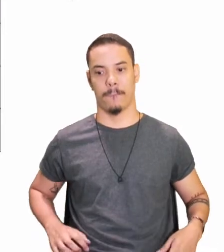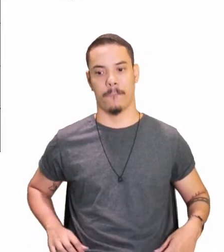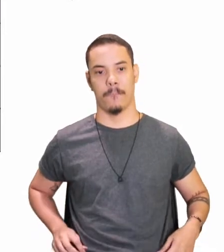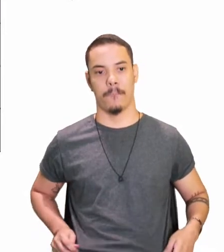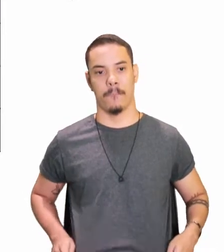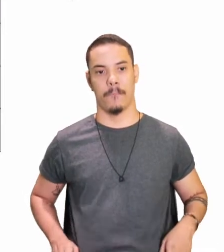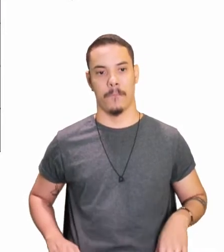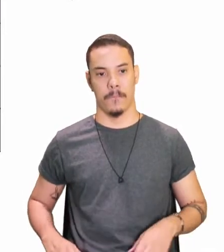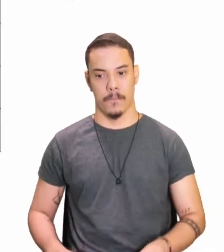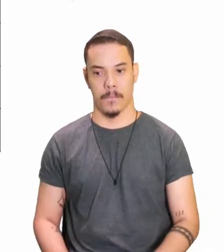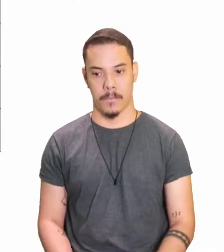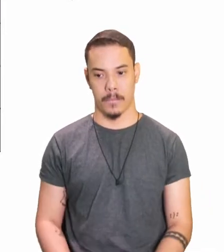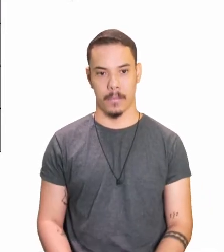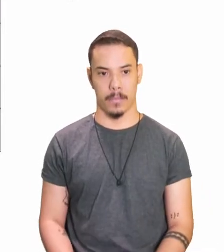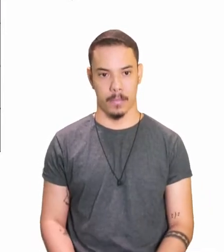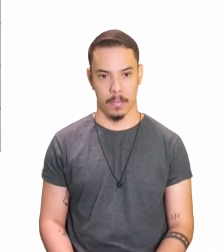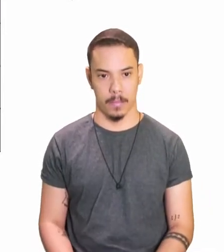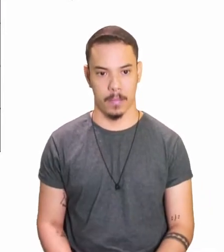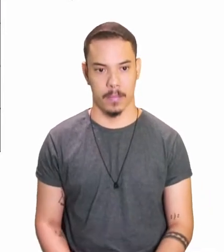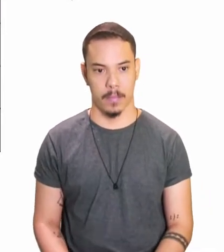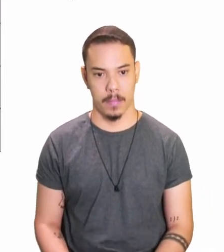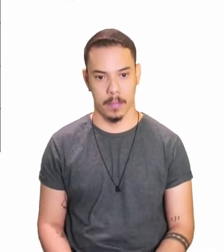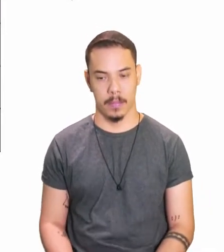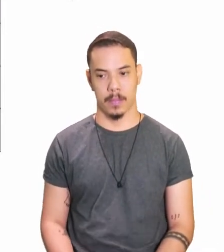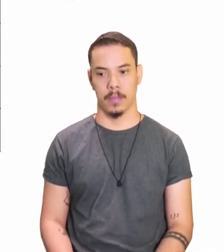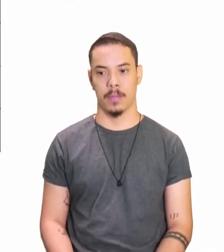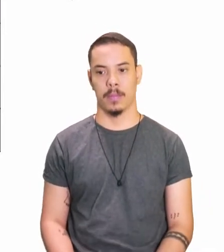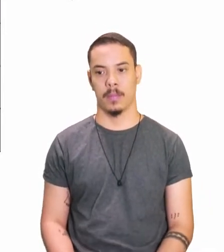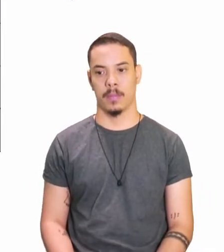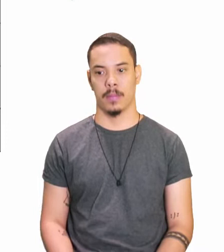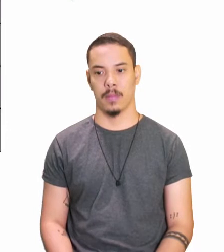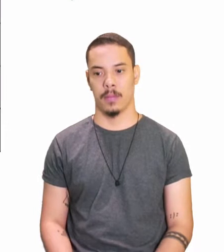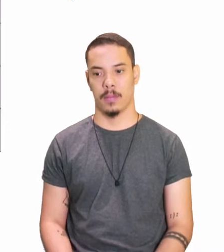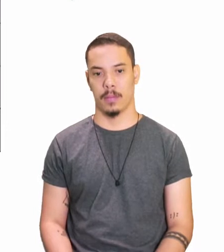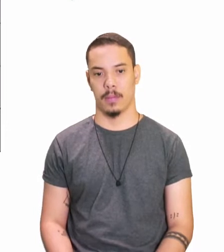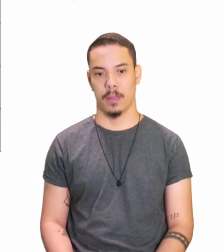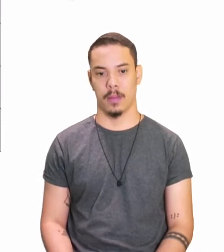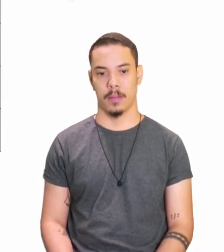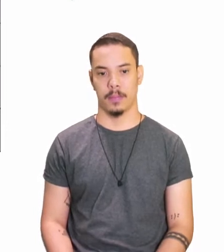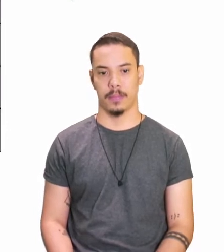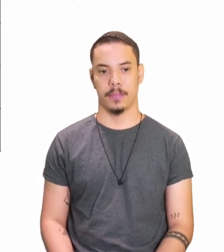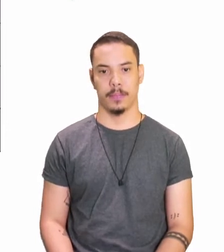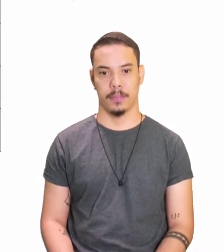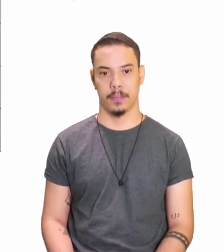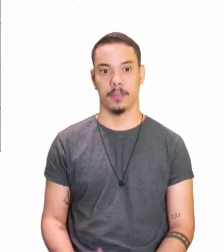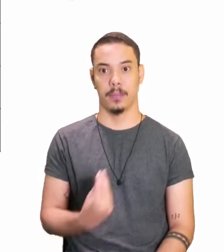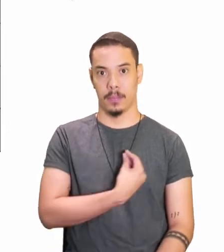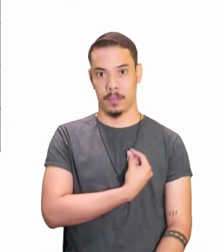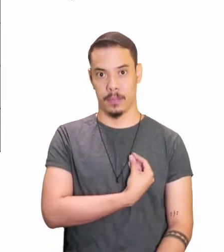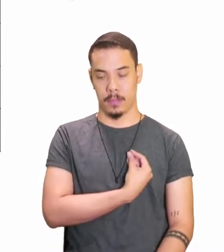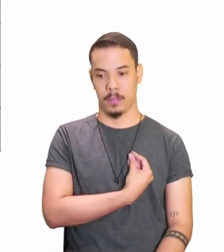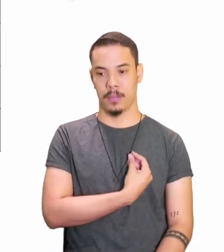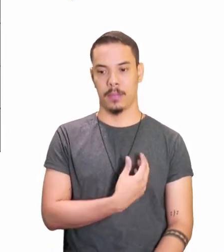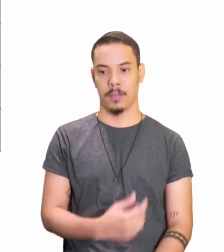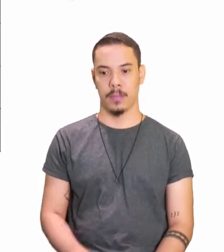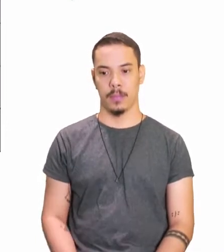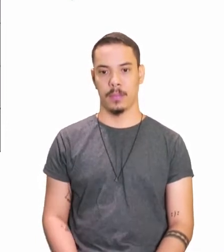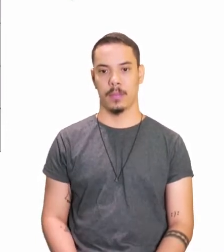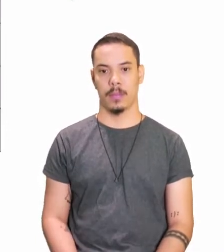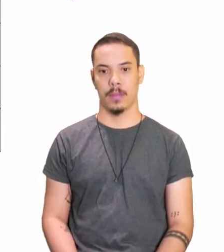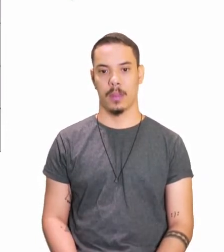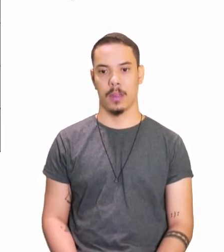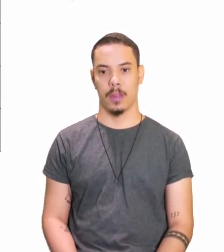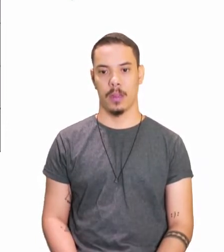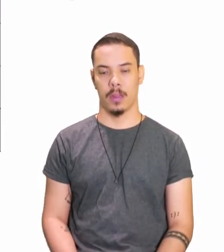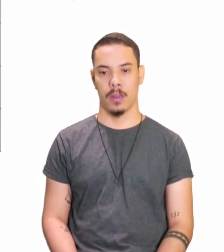partir. Eu parto, tu partes, ele parte, nós partimos, vós partís, eles partam. Presente. No pretérito,